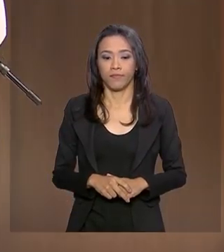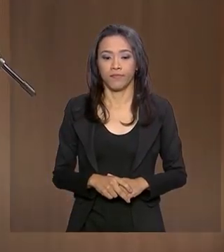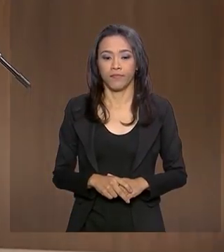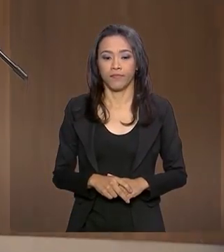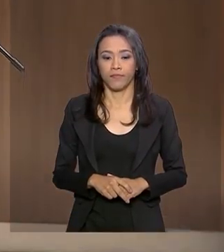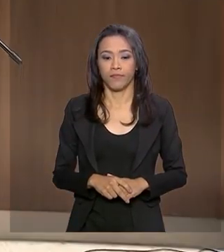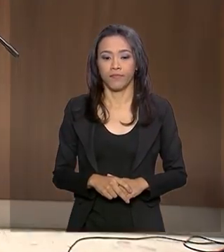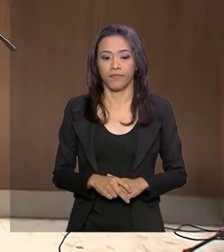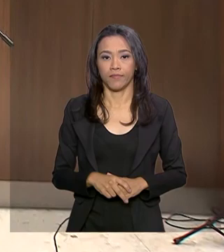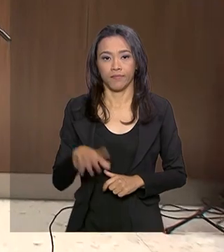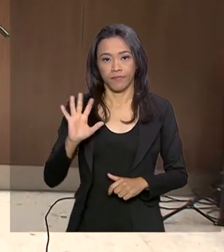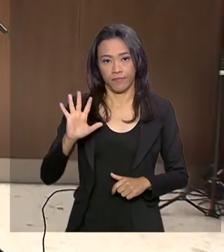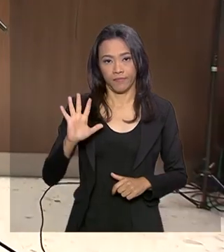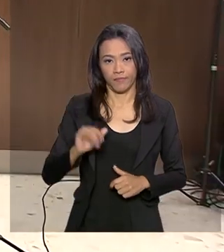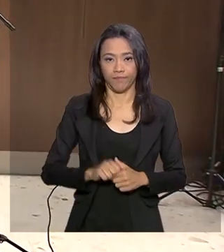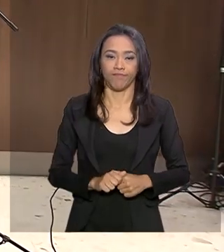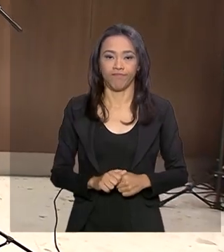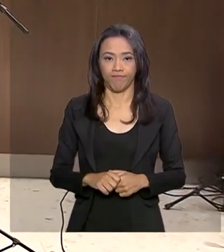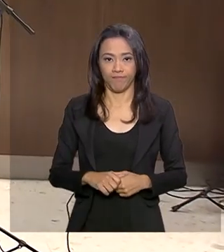Até logo, obrigado.